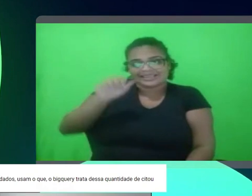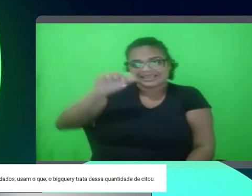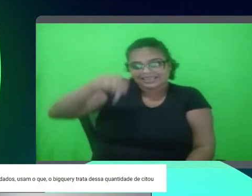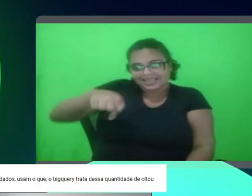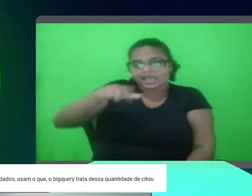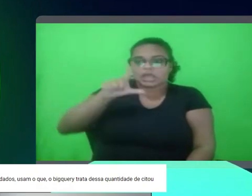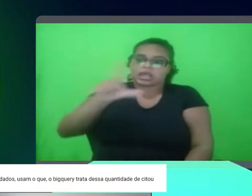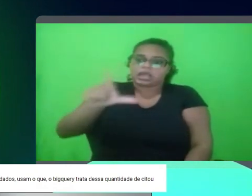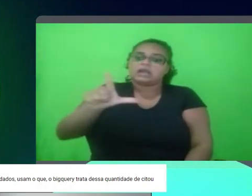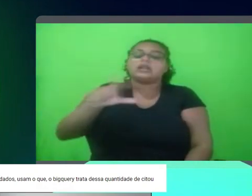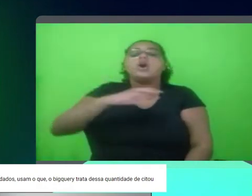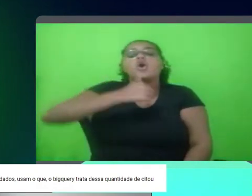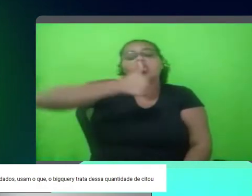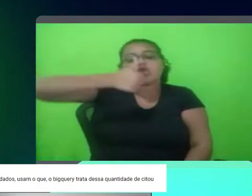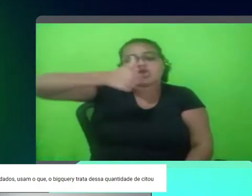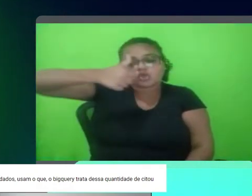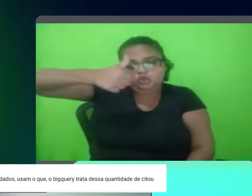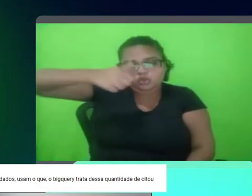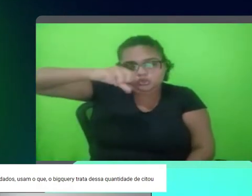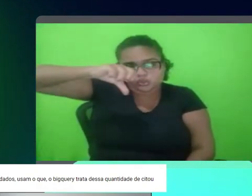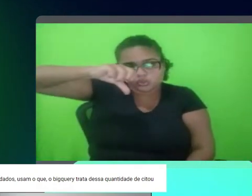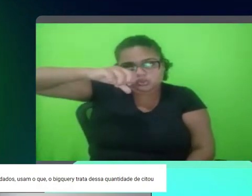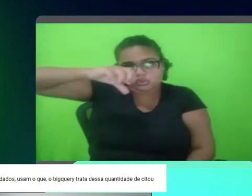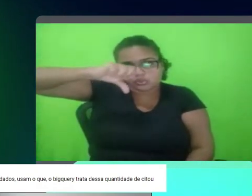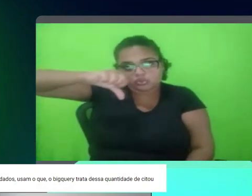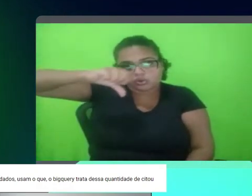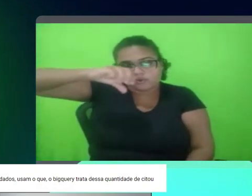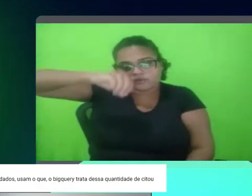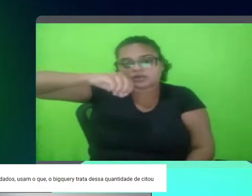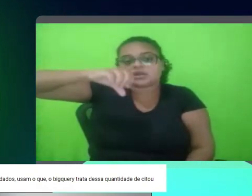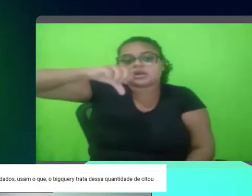né, dentro do BigQuery para 99% das coisas com um grande volume de dados.